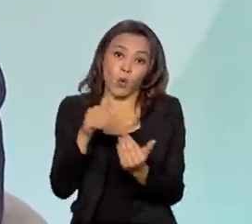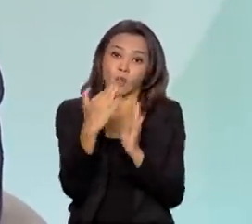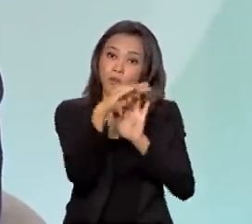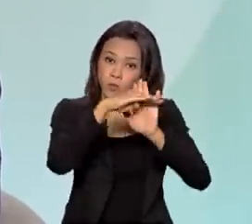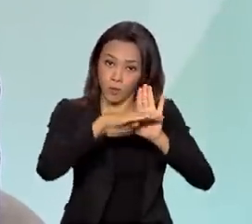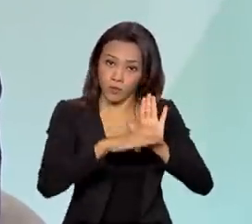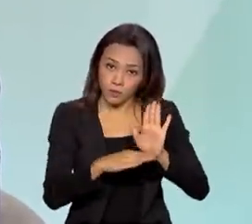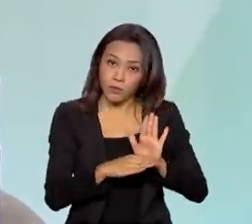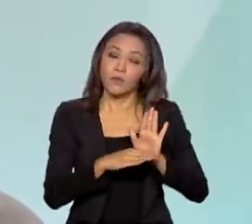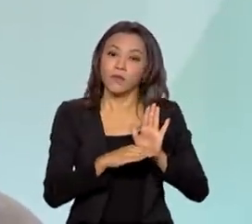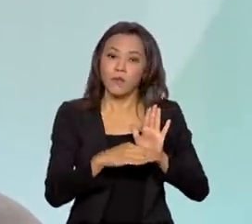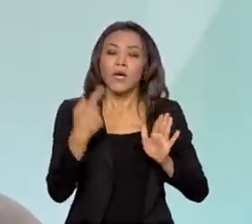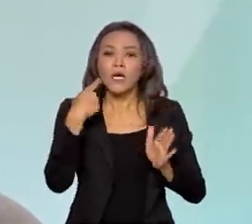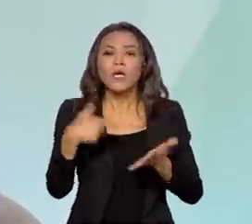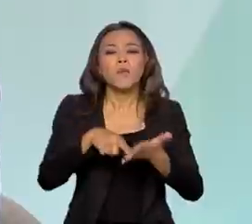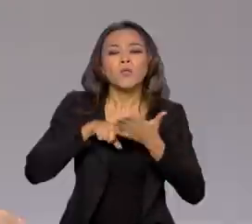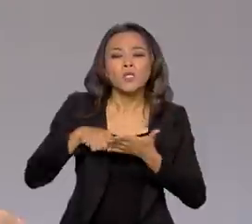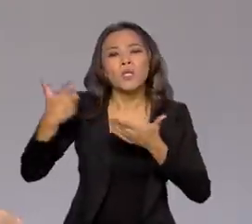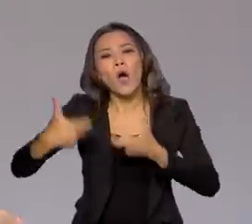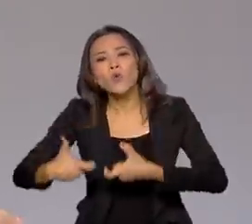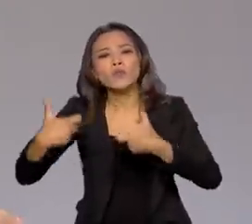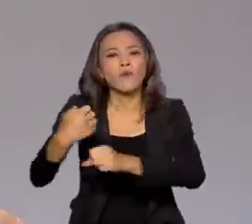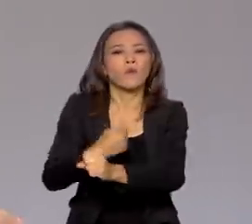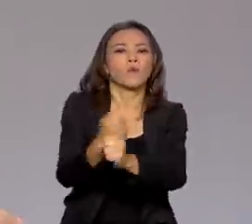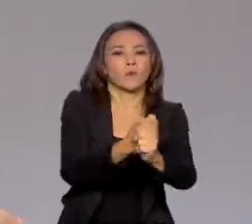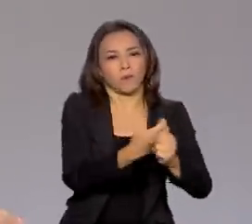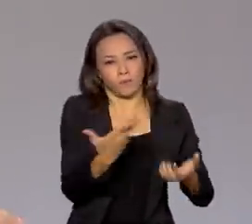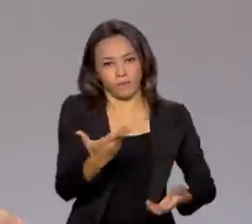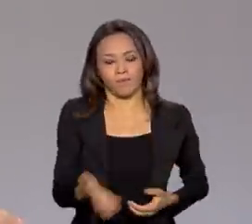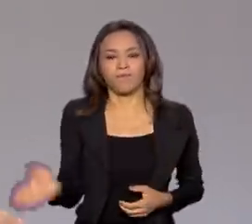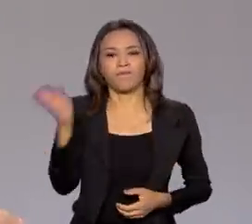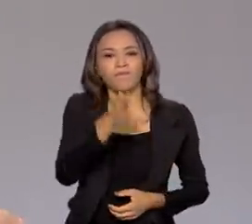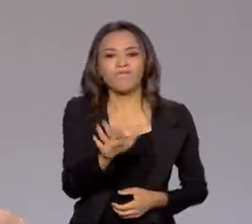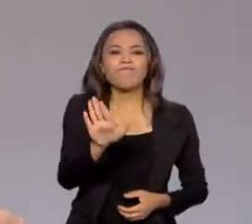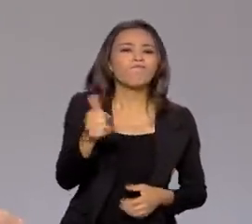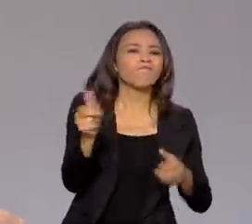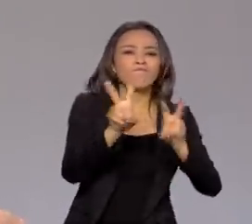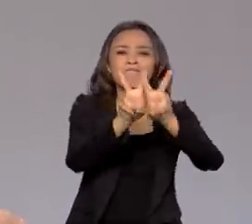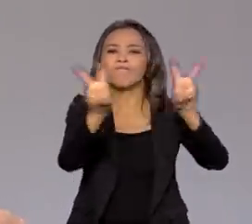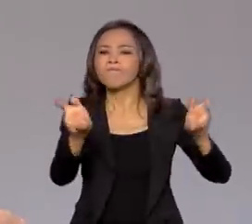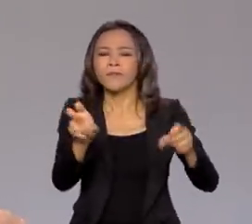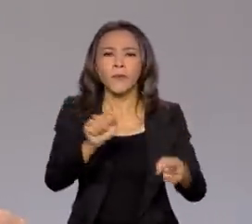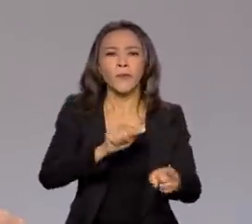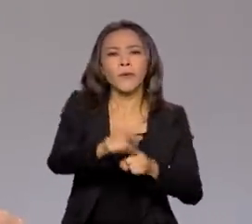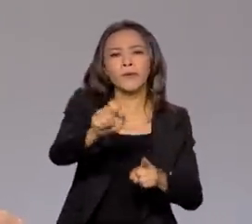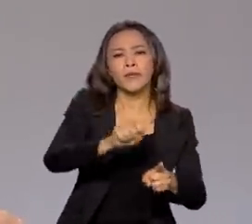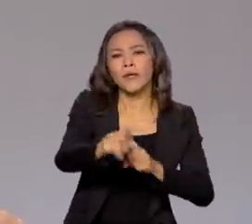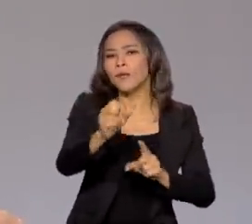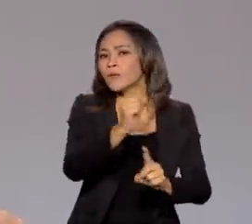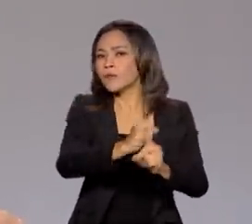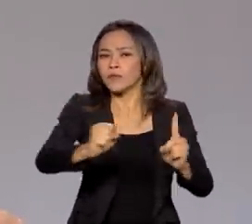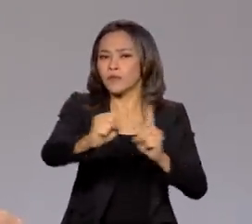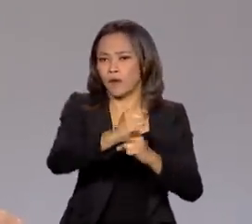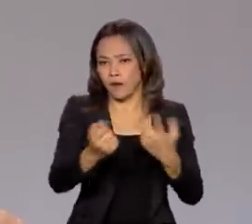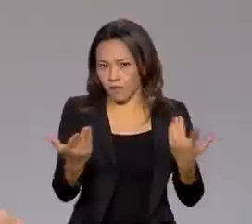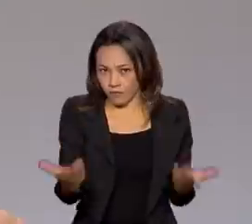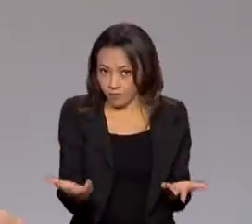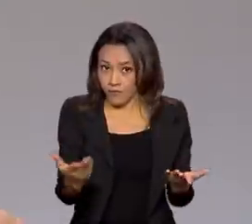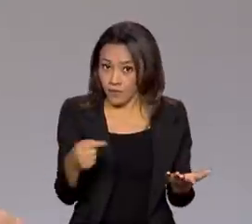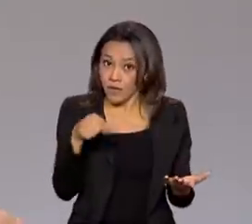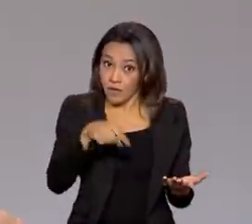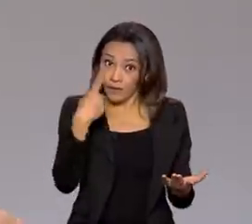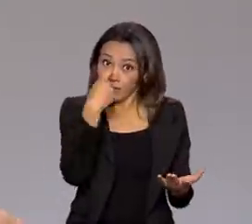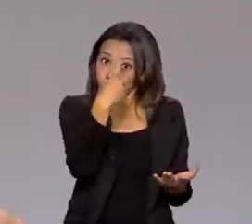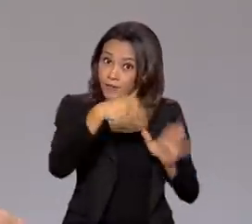programa, indicando a certividade da ação. E o aluguel social? Eu acho que também essa é uma engenharia interessante do Casa